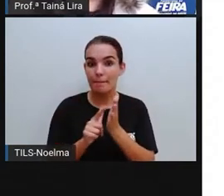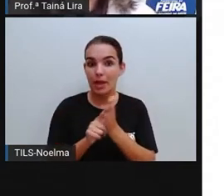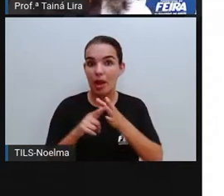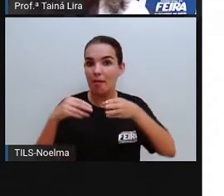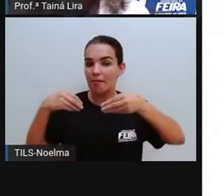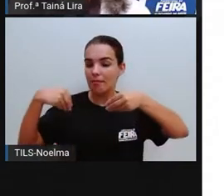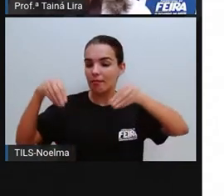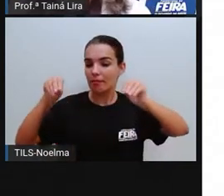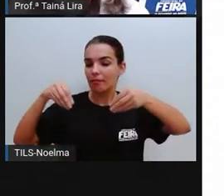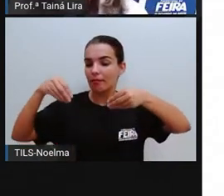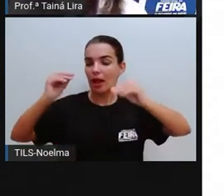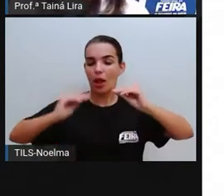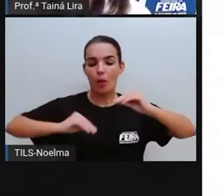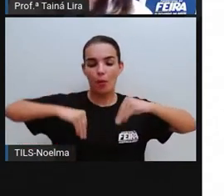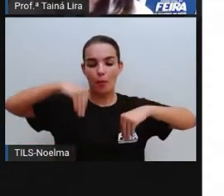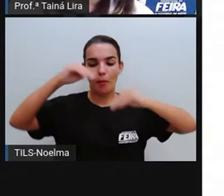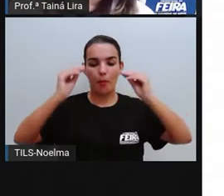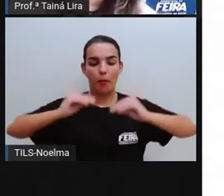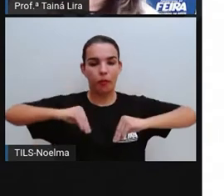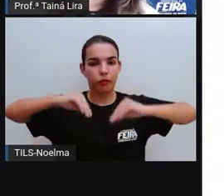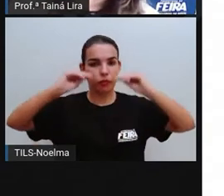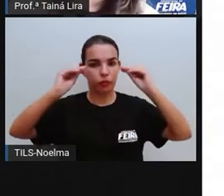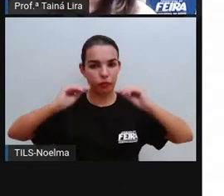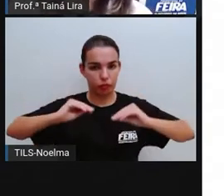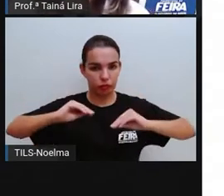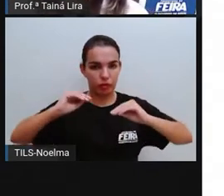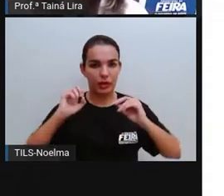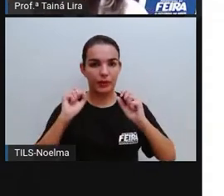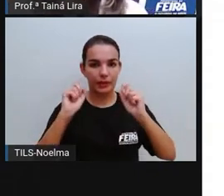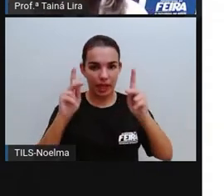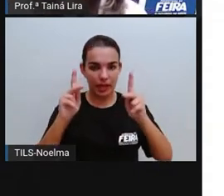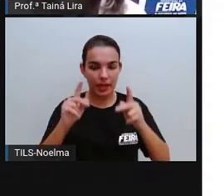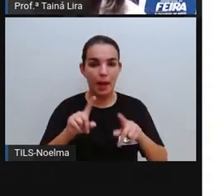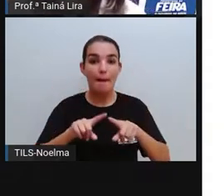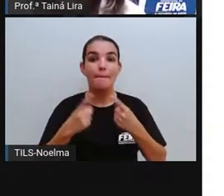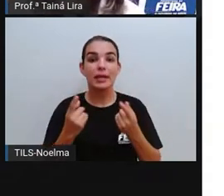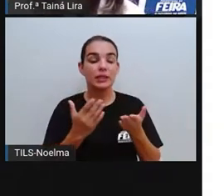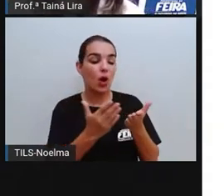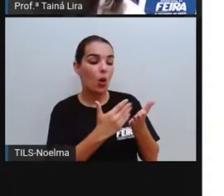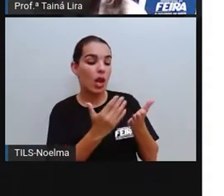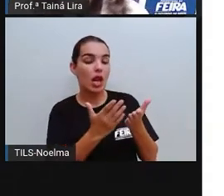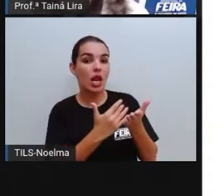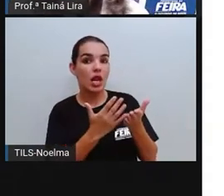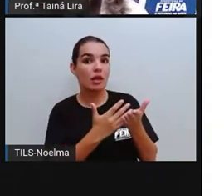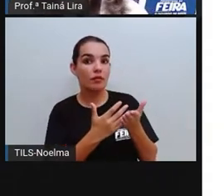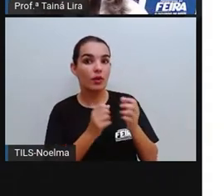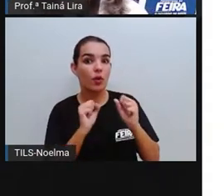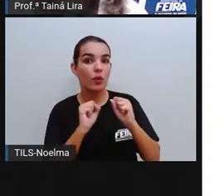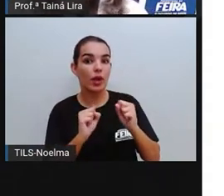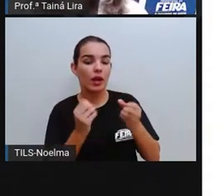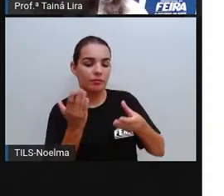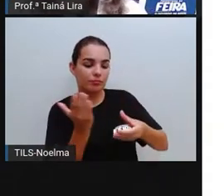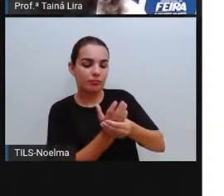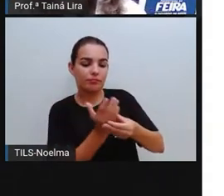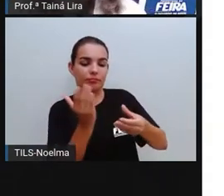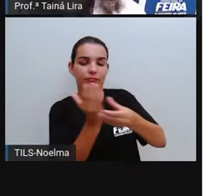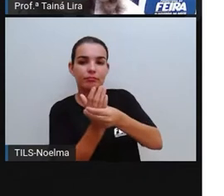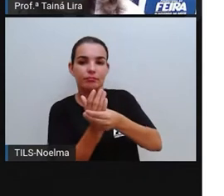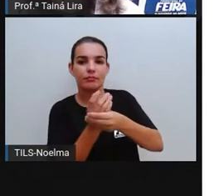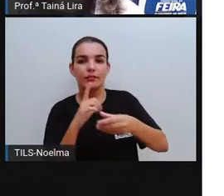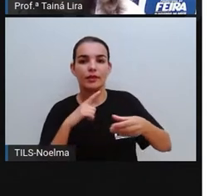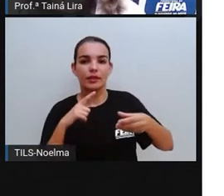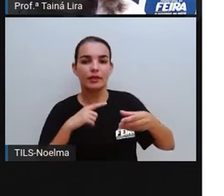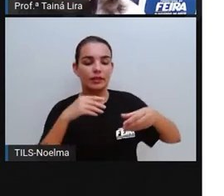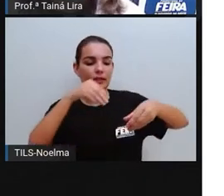a folha é flexível, a consegue mudar o formato dela. O livro, ele é composto, ó, pela capa e